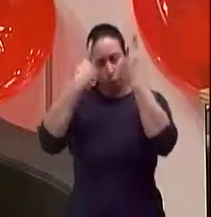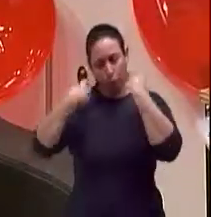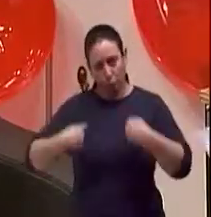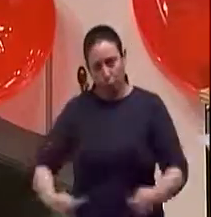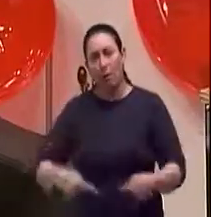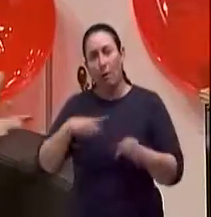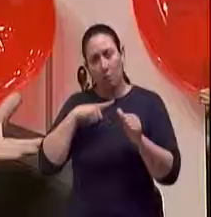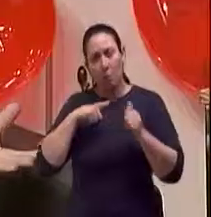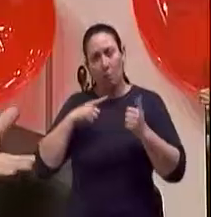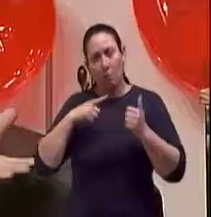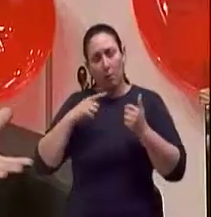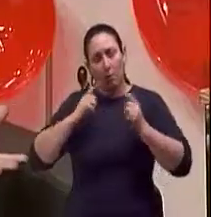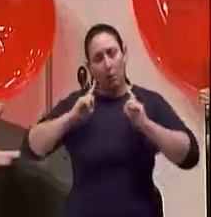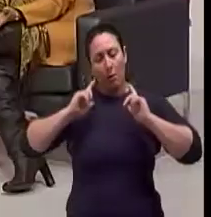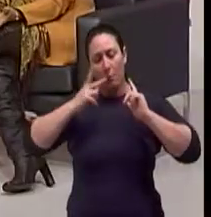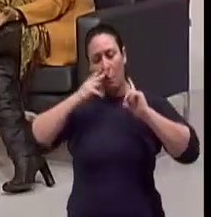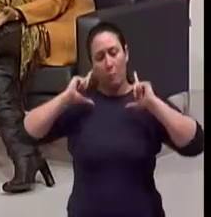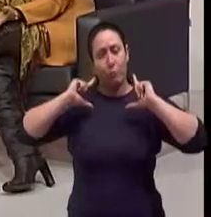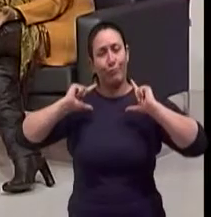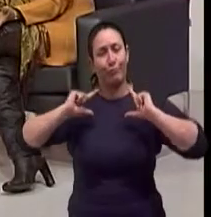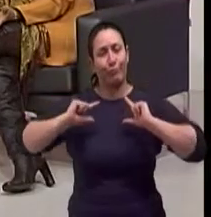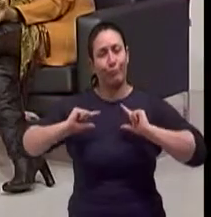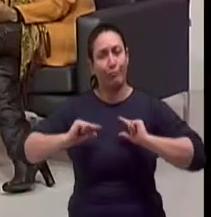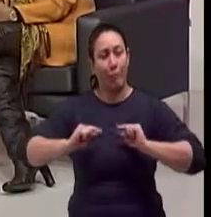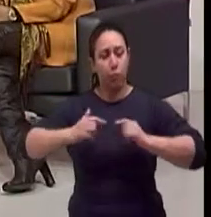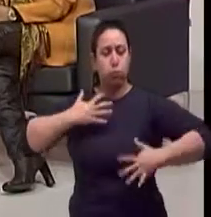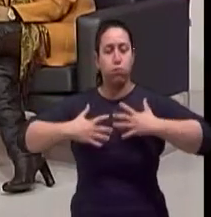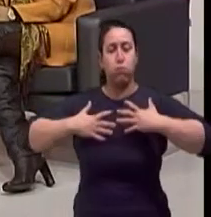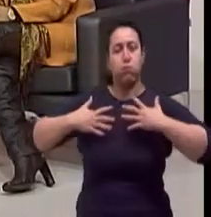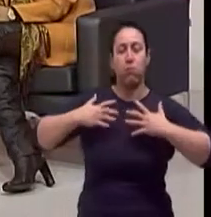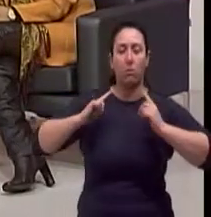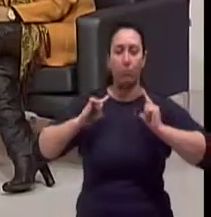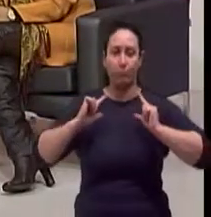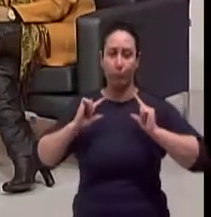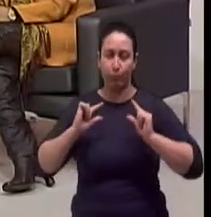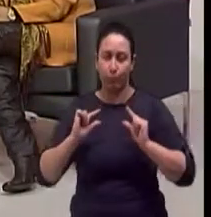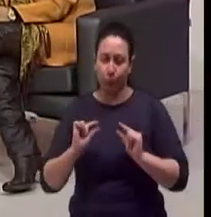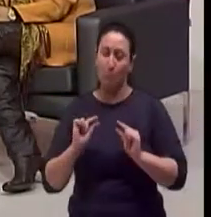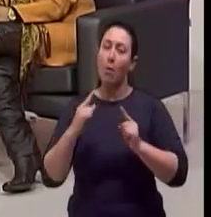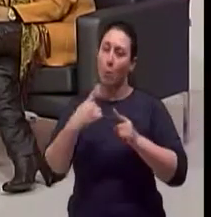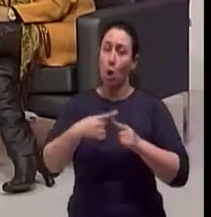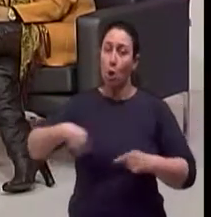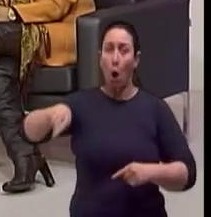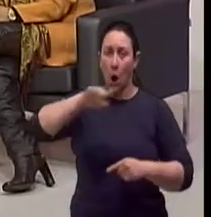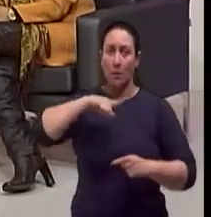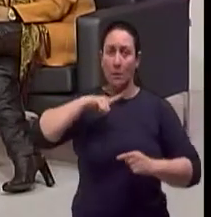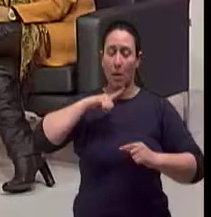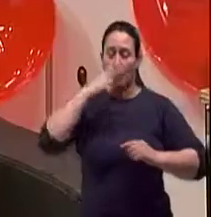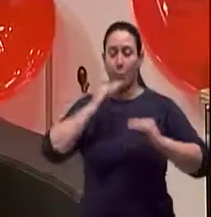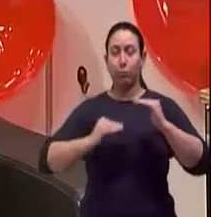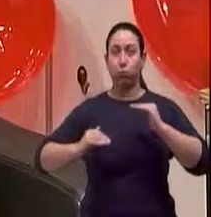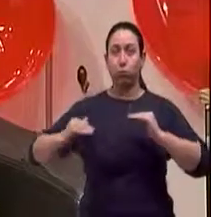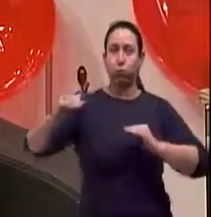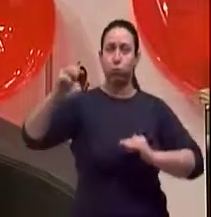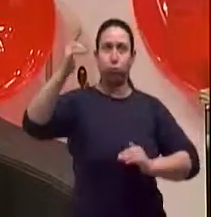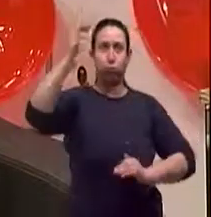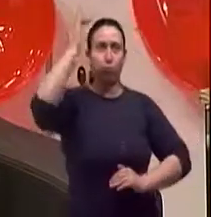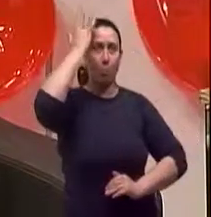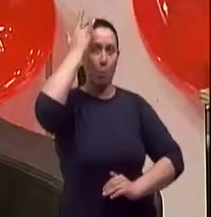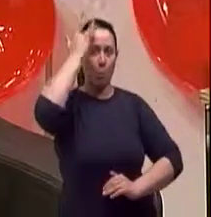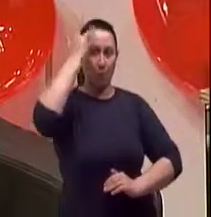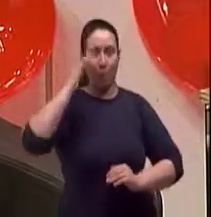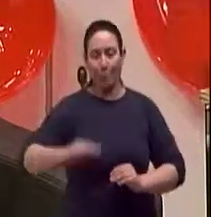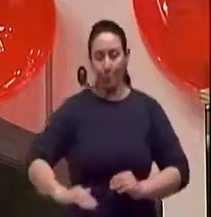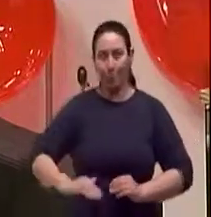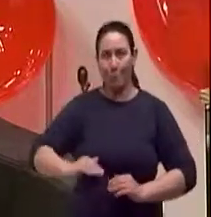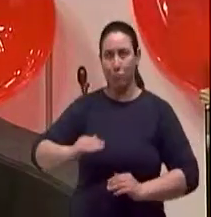Nós somos seres vivos. Ser vivos. Seres vivos. Nós temos um ápice de amadurecimento e depois nós vamos decair. Depende de como é que a gente também está